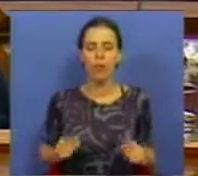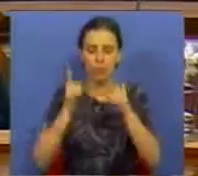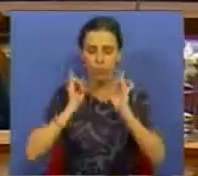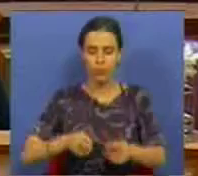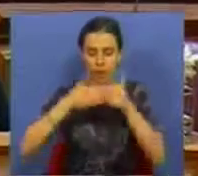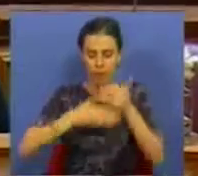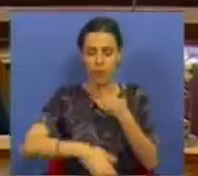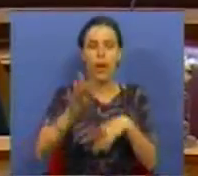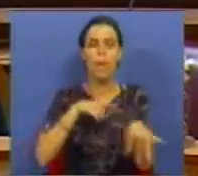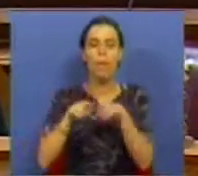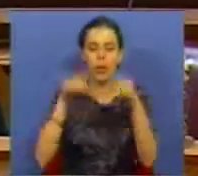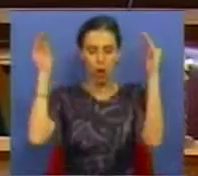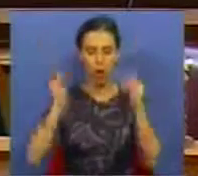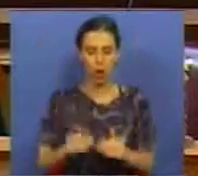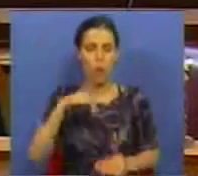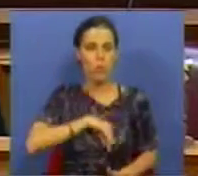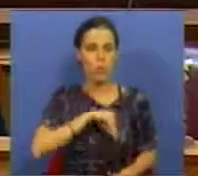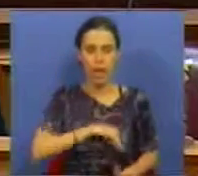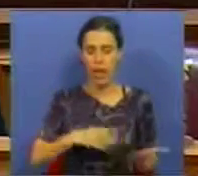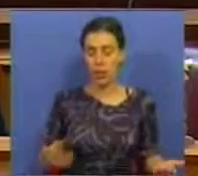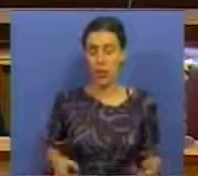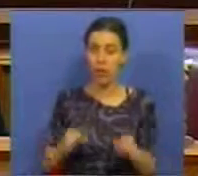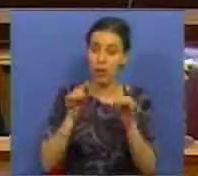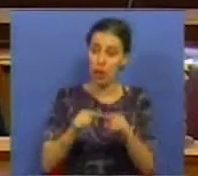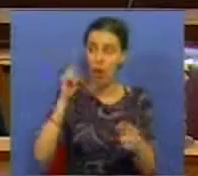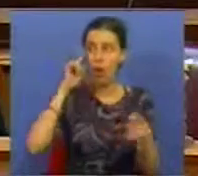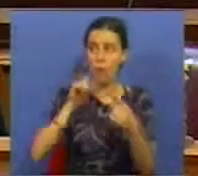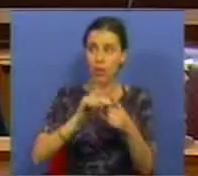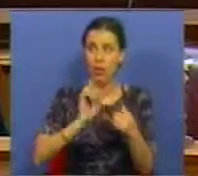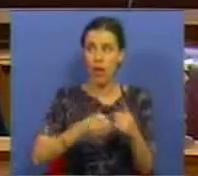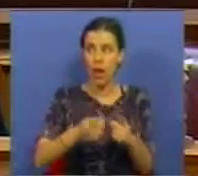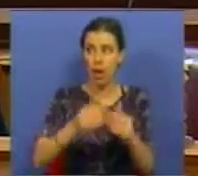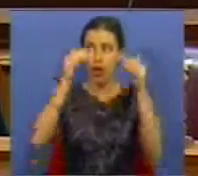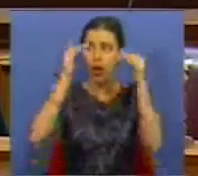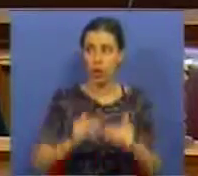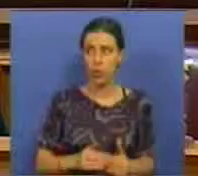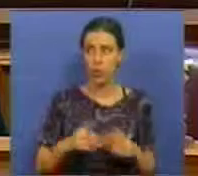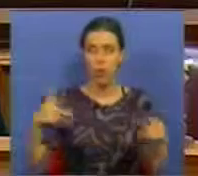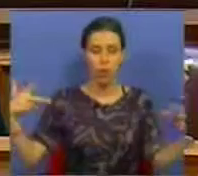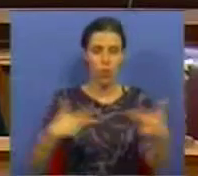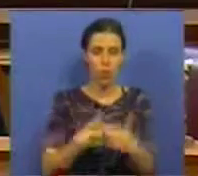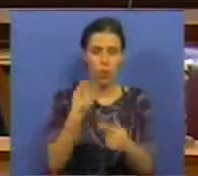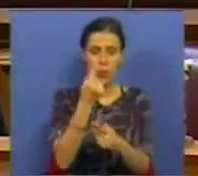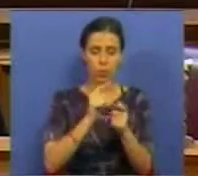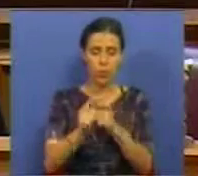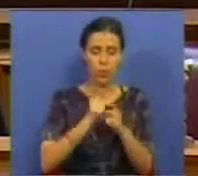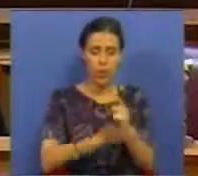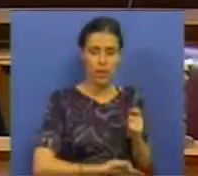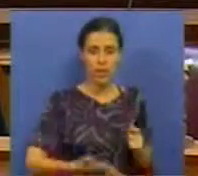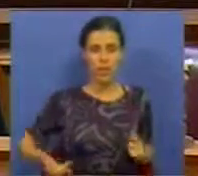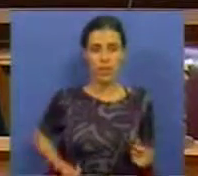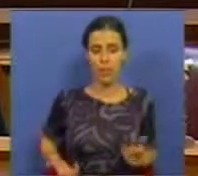implementar uma política de redução dos salários. É esse o objetivo da redução e dos cortes no subsídio de desemprego.